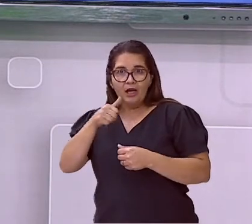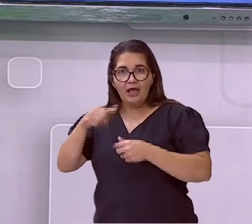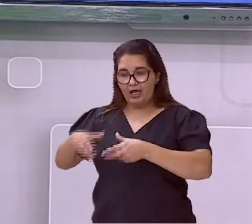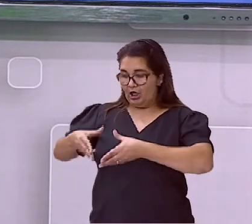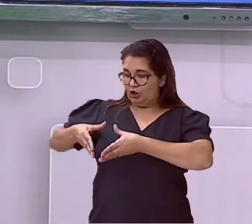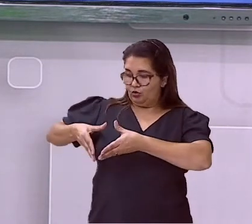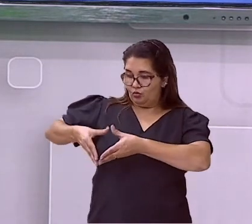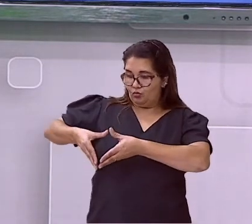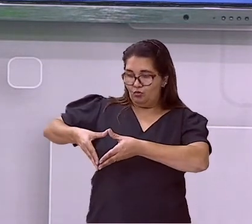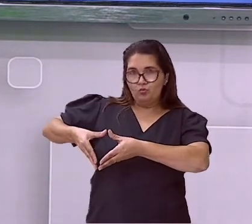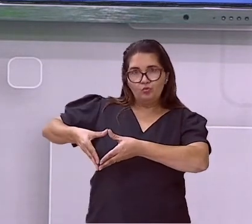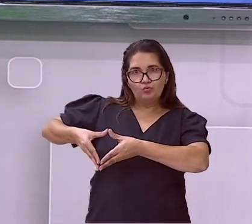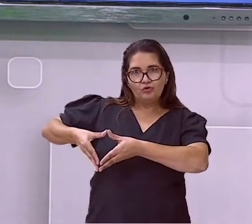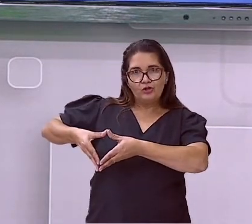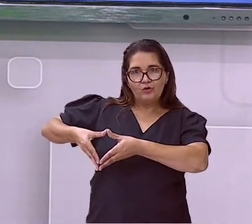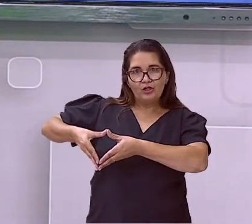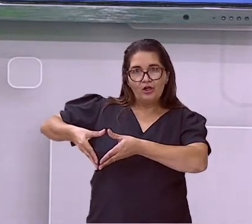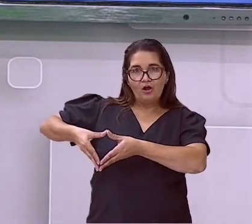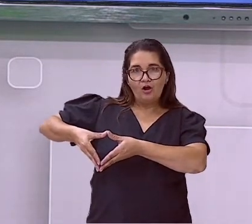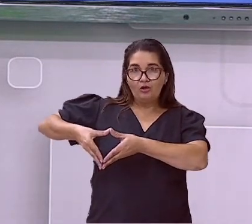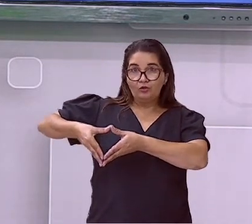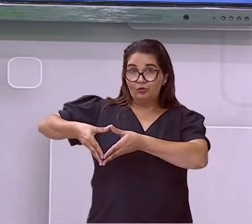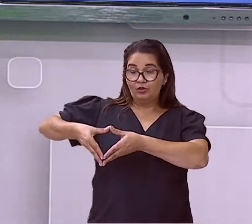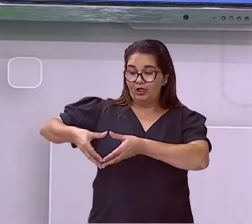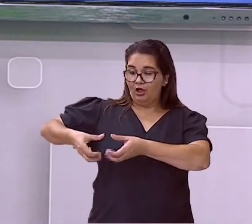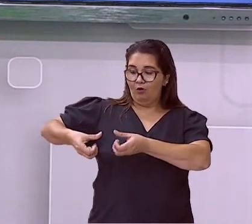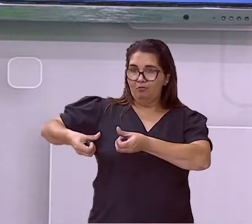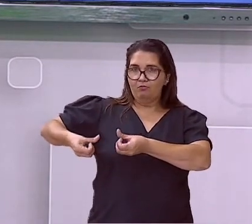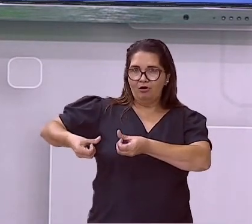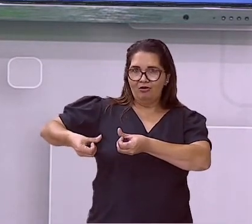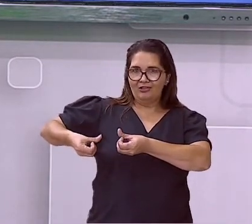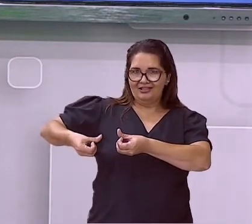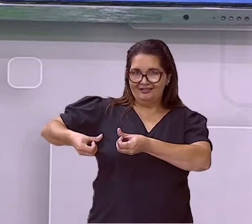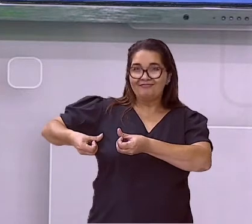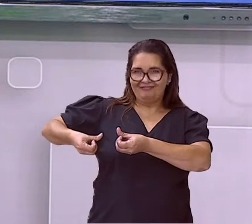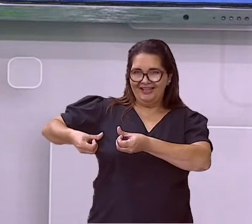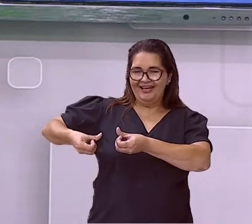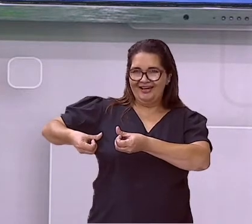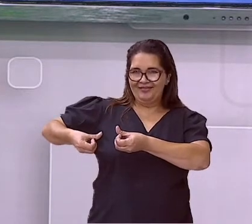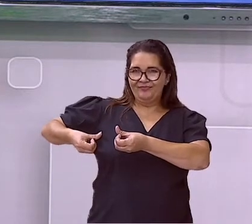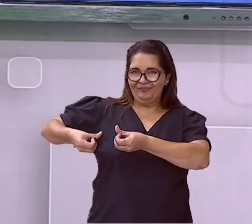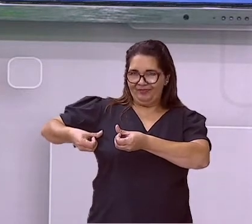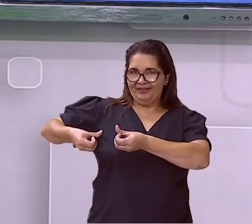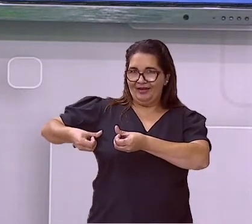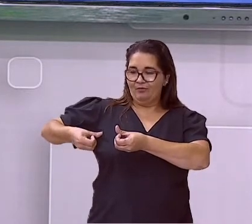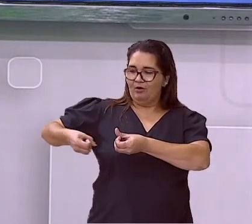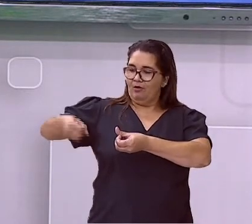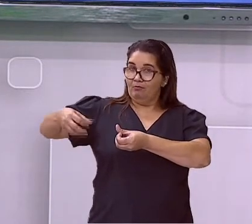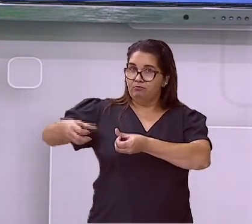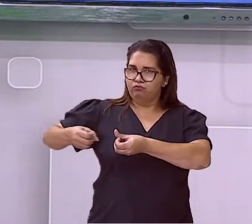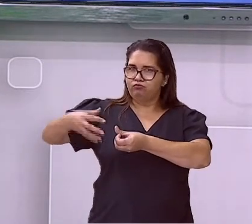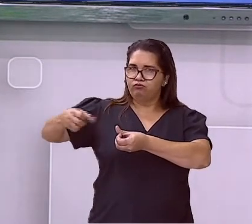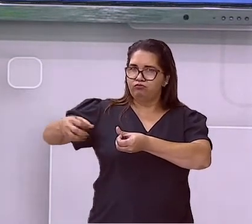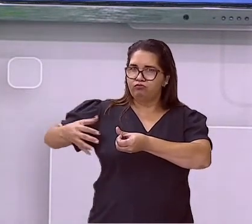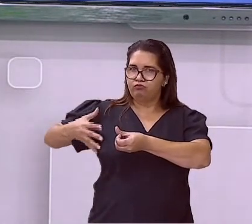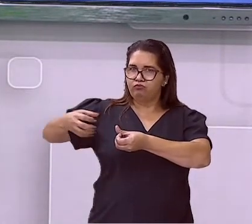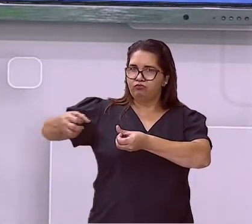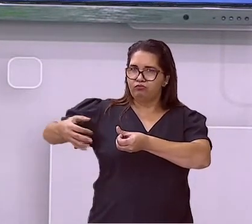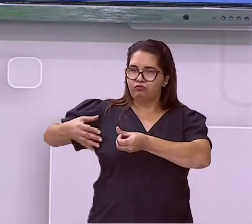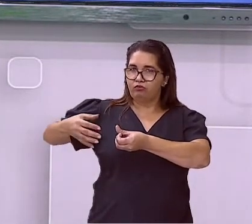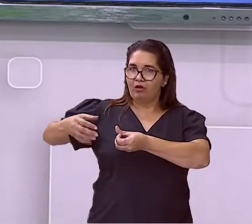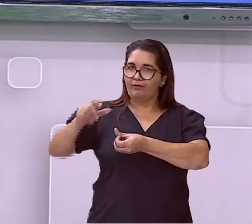para a construção de uma reprodução. Ela começa a ser considerada fértil. Uma